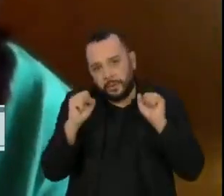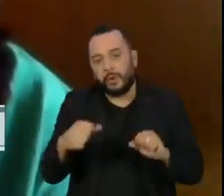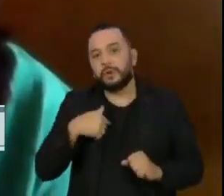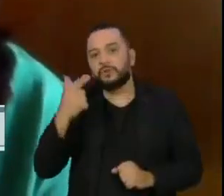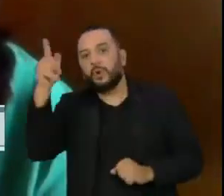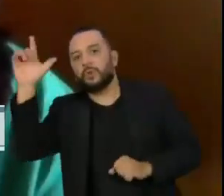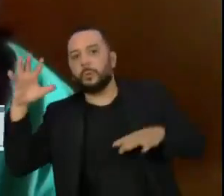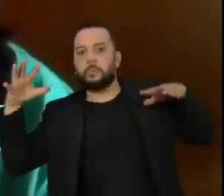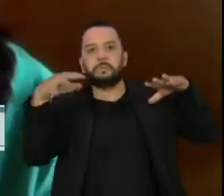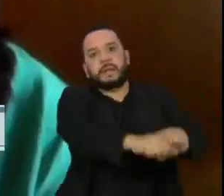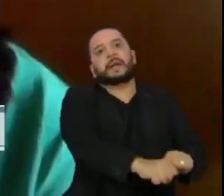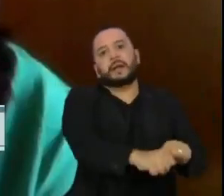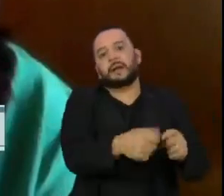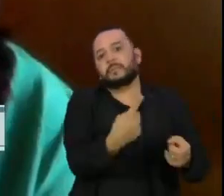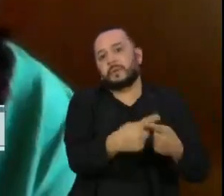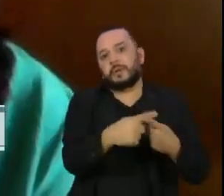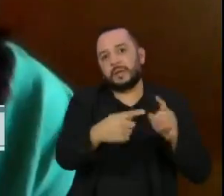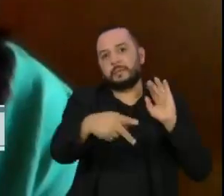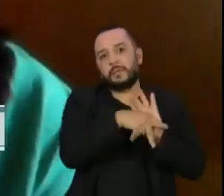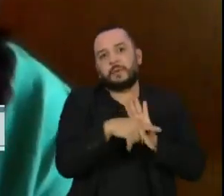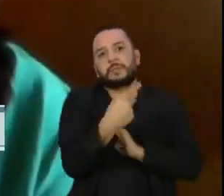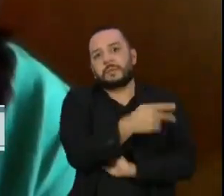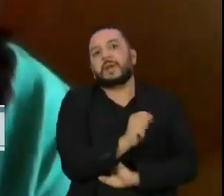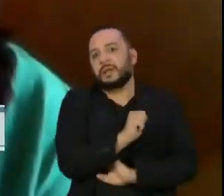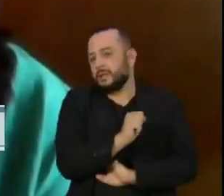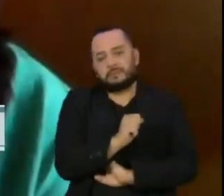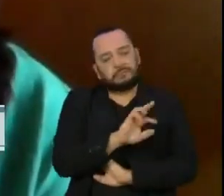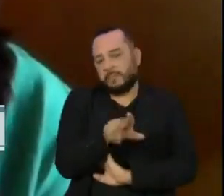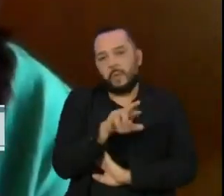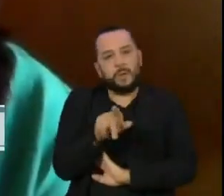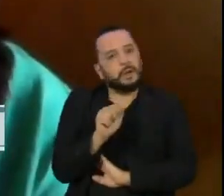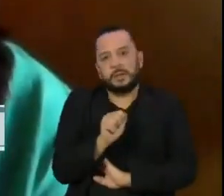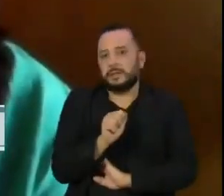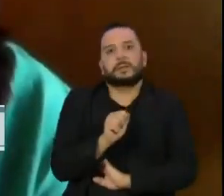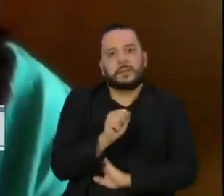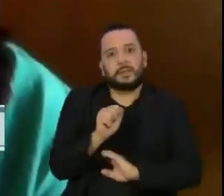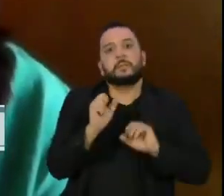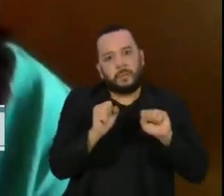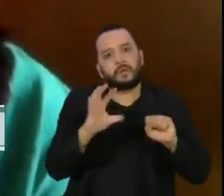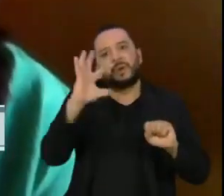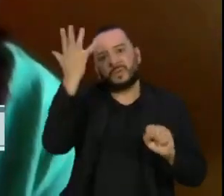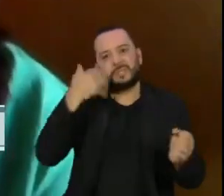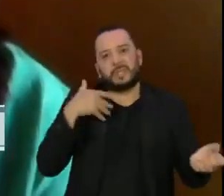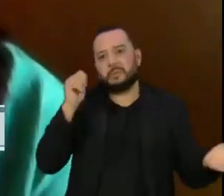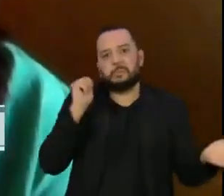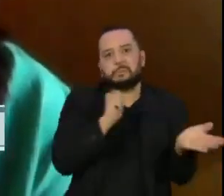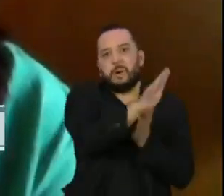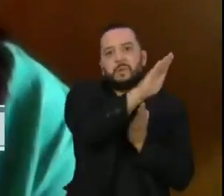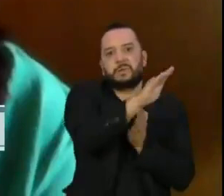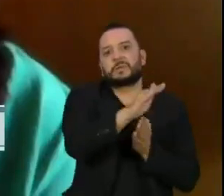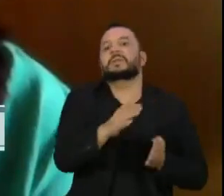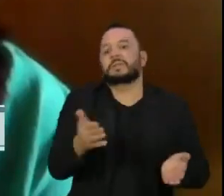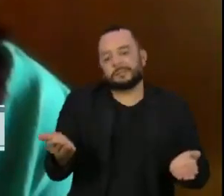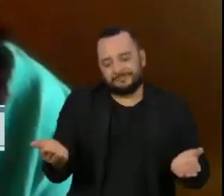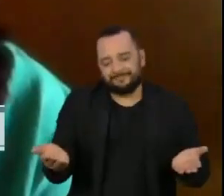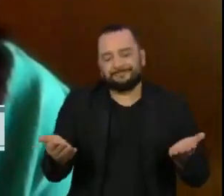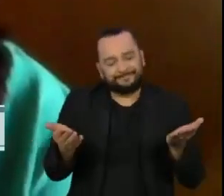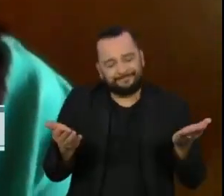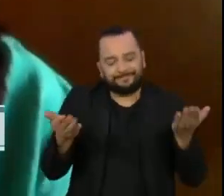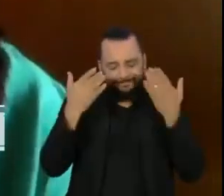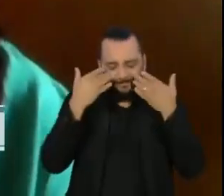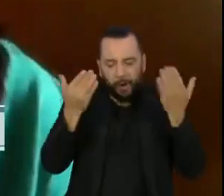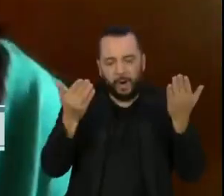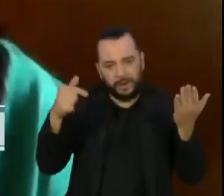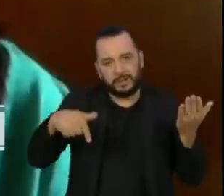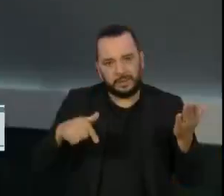lugar onde elas moram e, portanto, estão mais suscetíveis à questão dos despejos, que é um dos temas que também está bem escancarado nesse